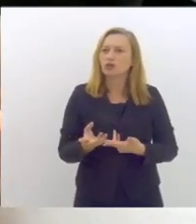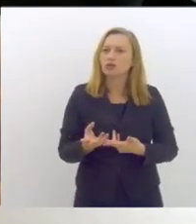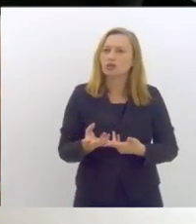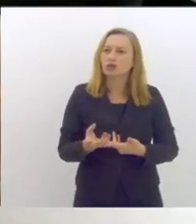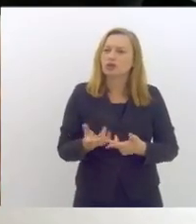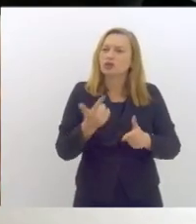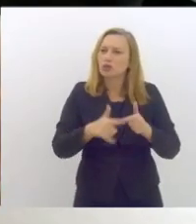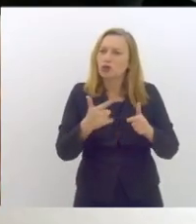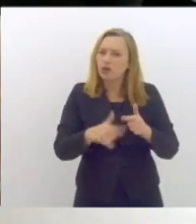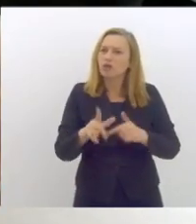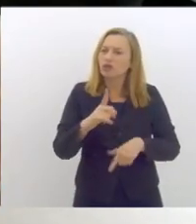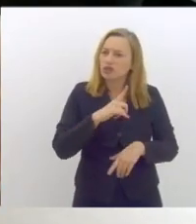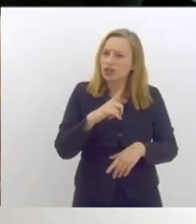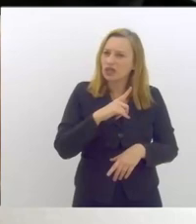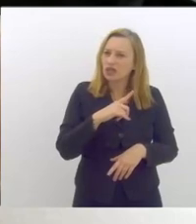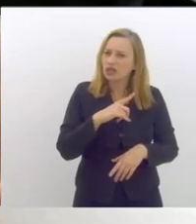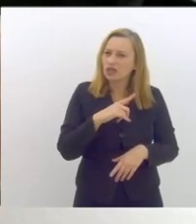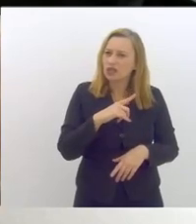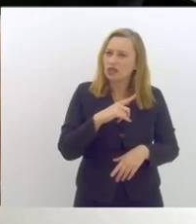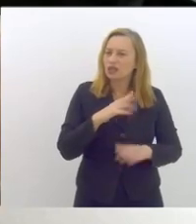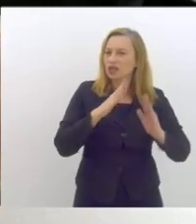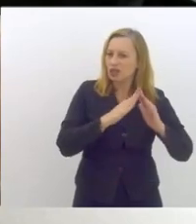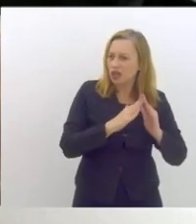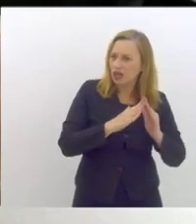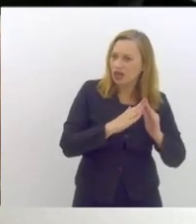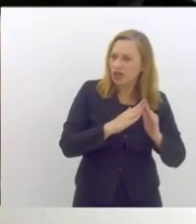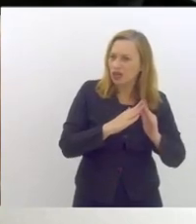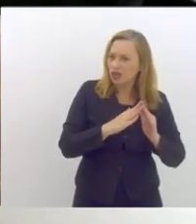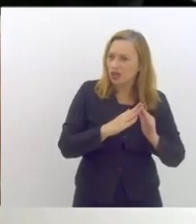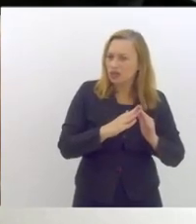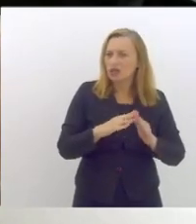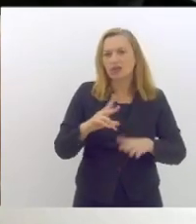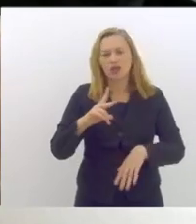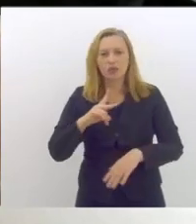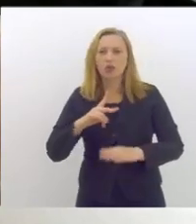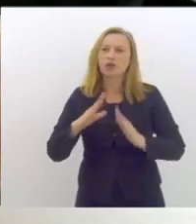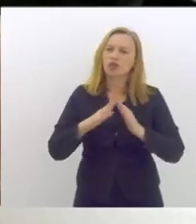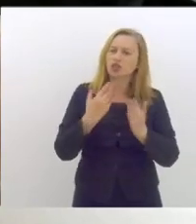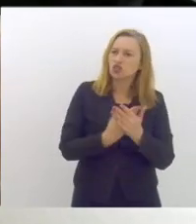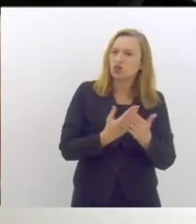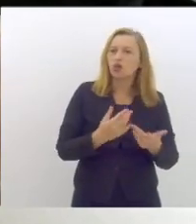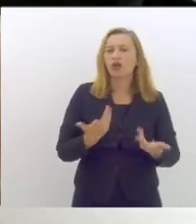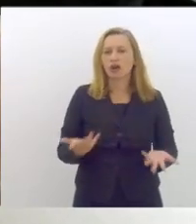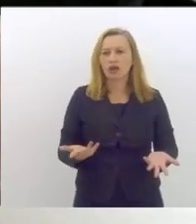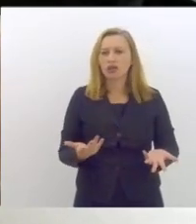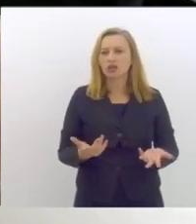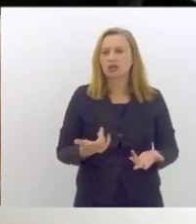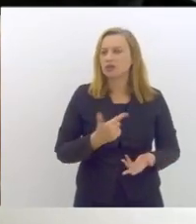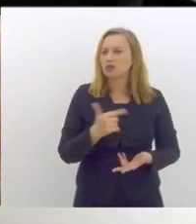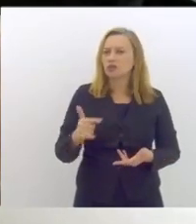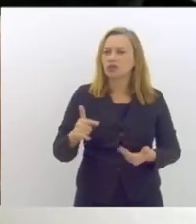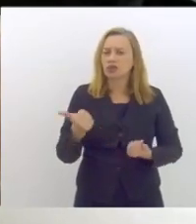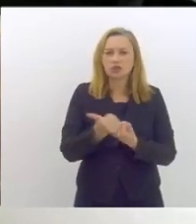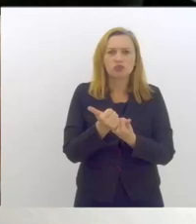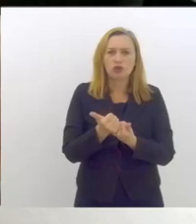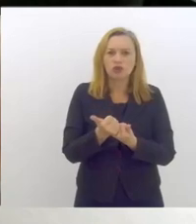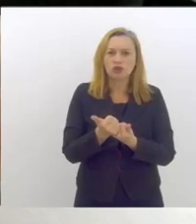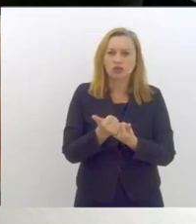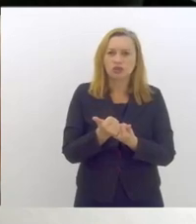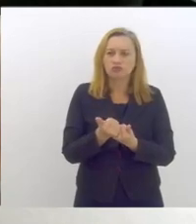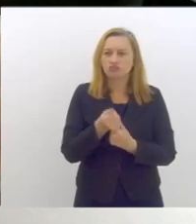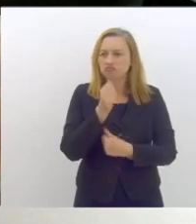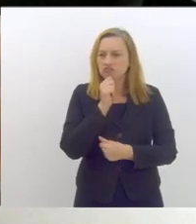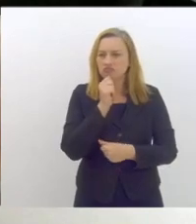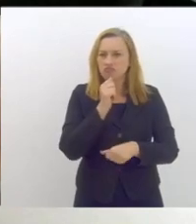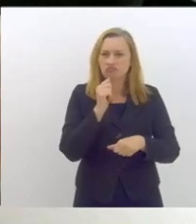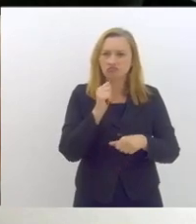quantos problemas eles têm, né? seja em casa, seja na questão da própria escola seja em questões pessoais e eles não têm esse suporte nenhum